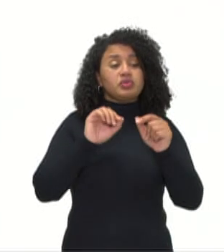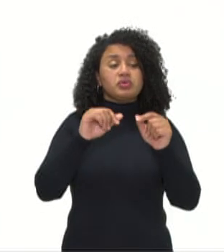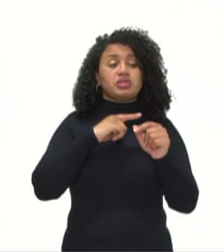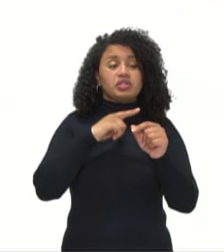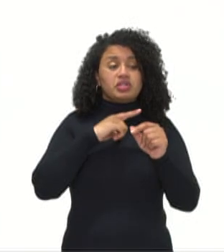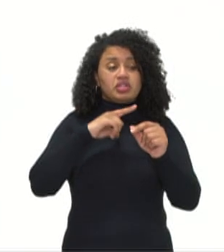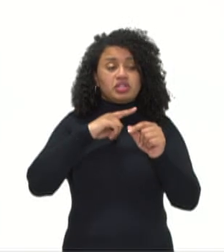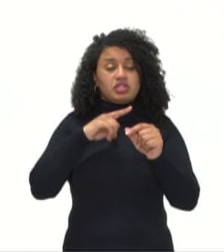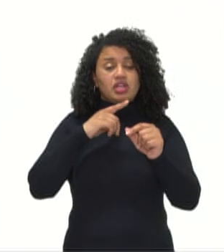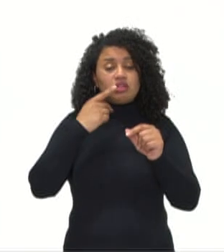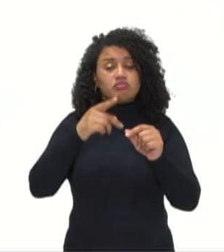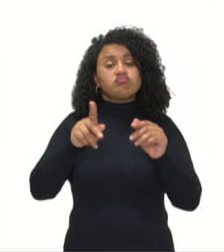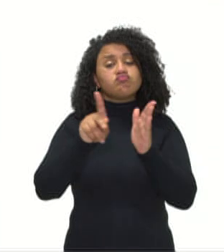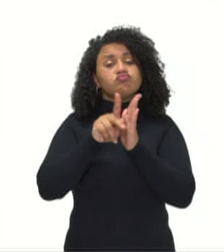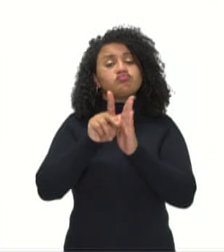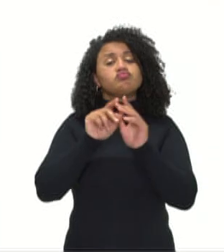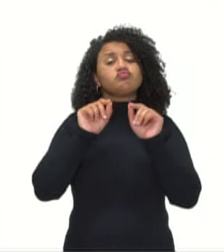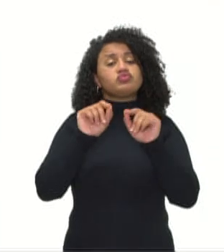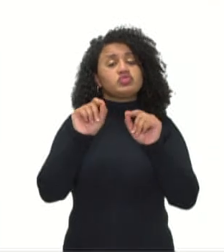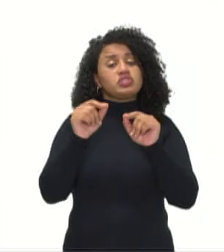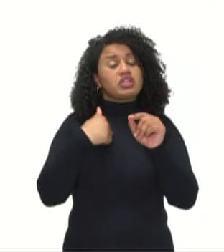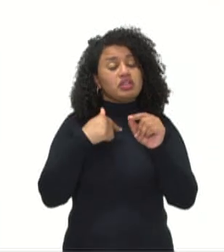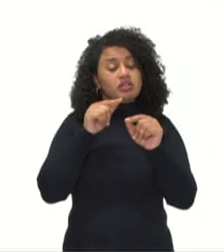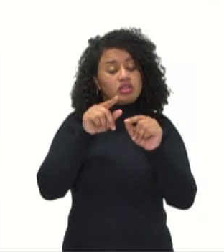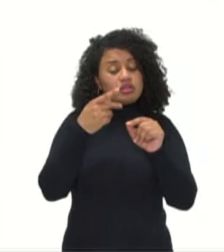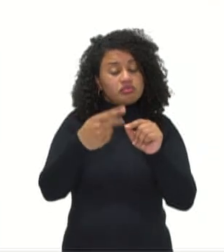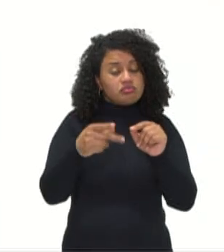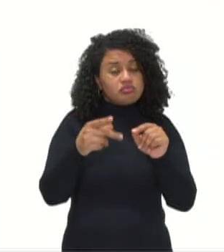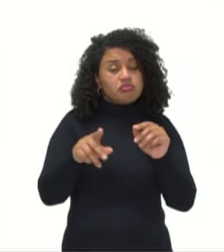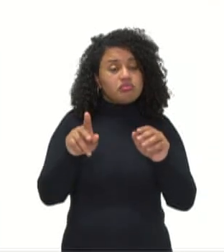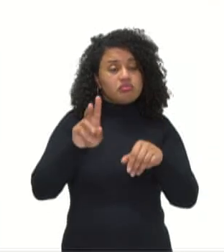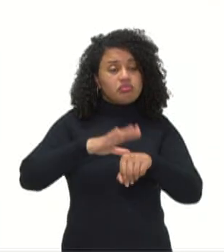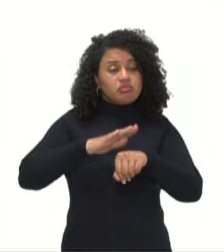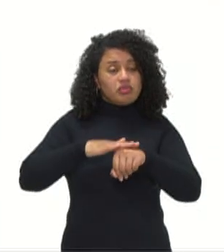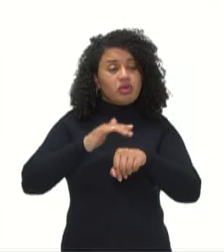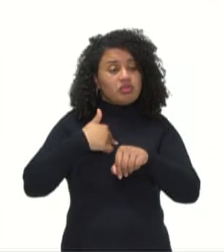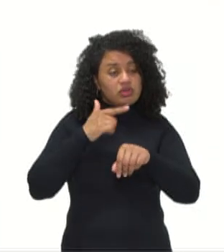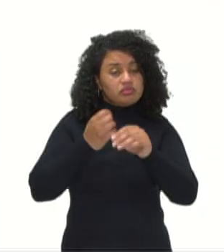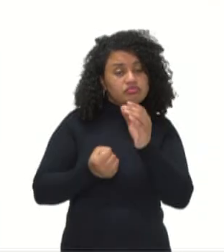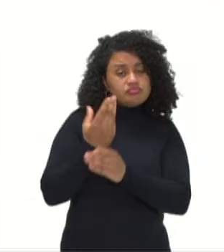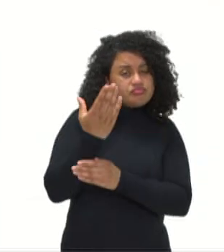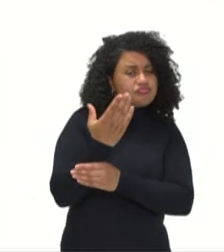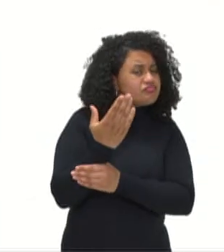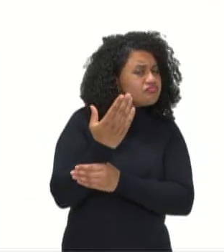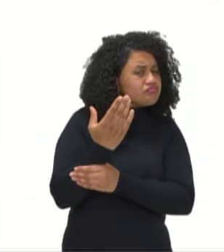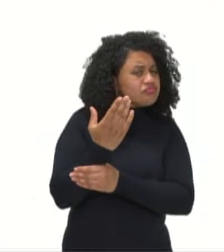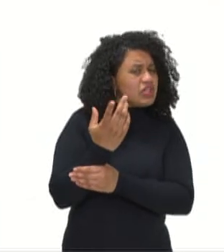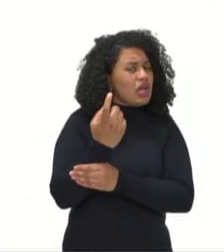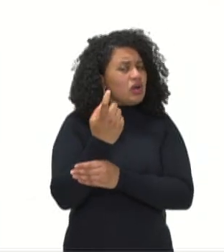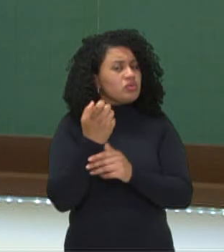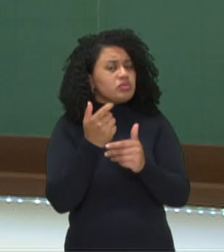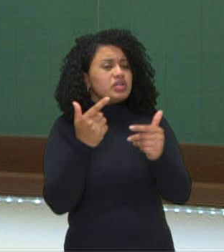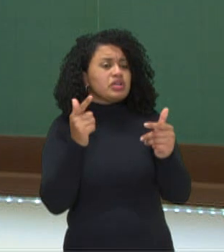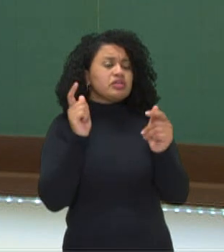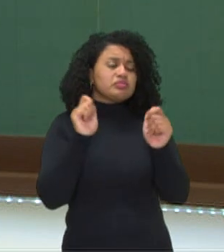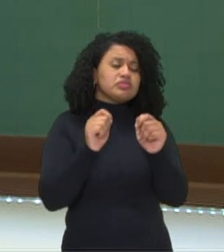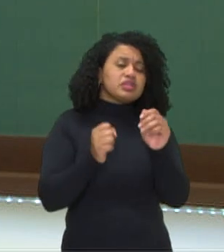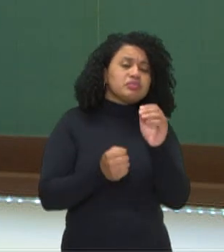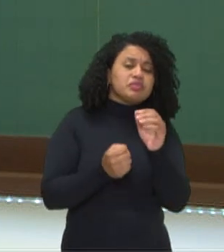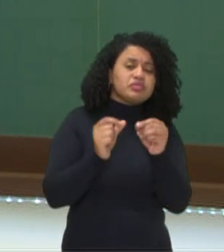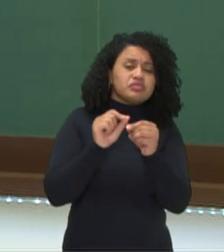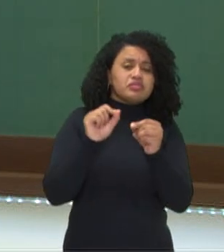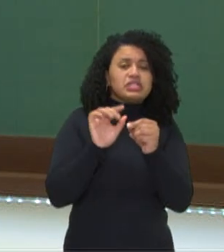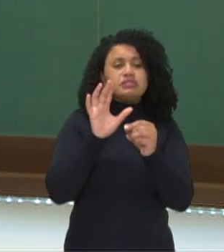que existe em si mesmo e que por si mesmo é concebido. A única substância possível, de